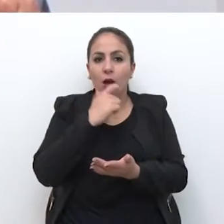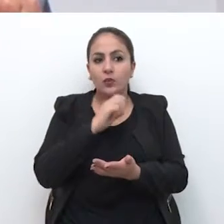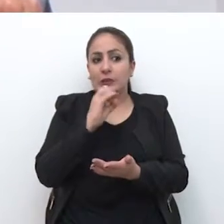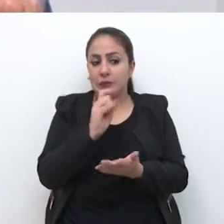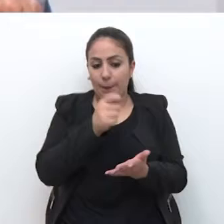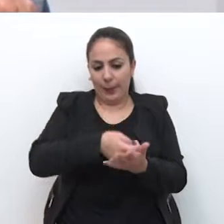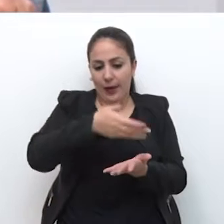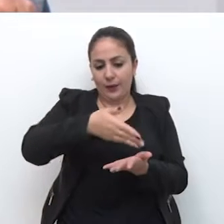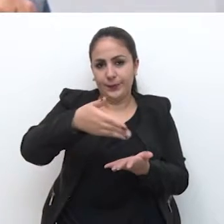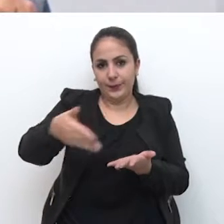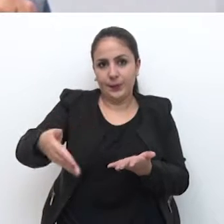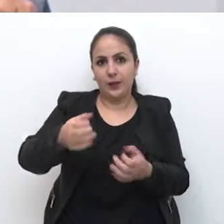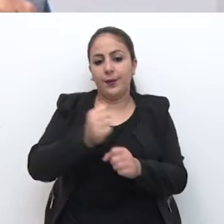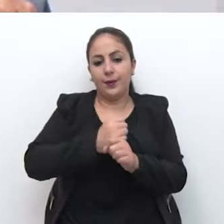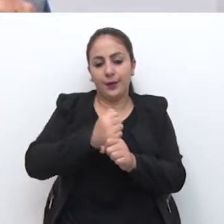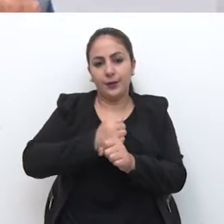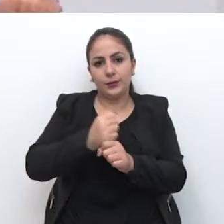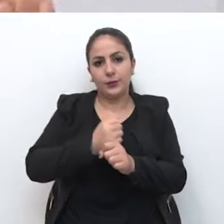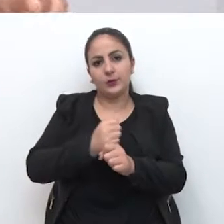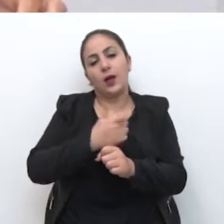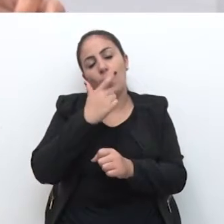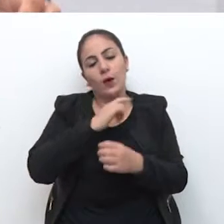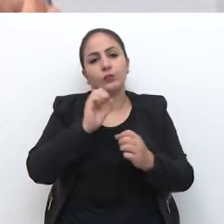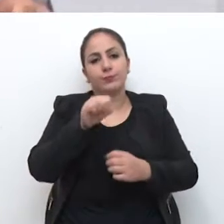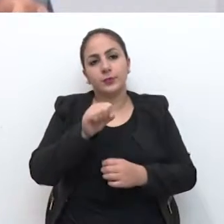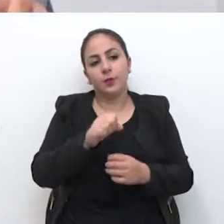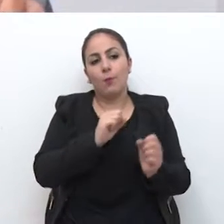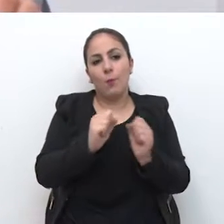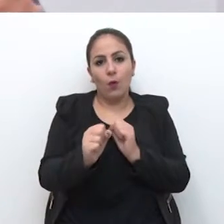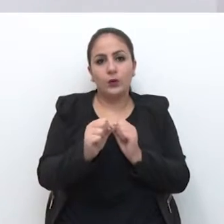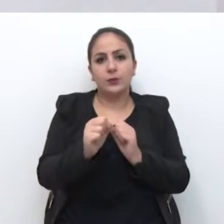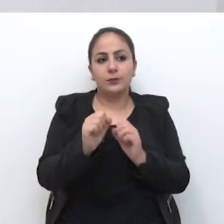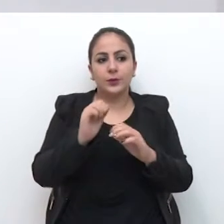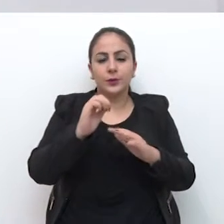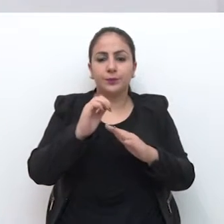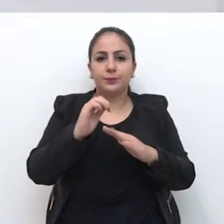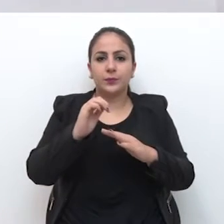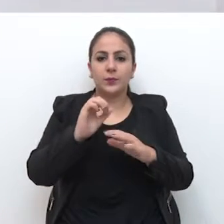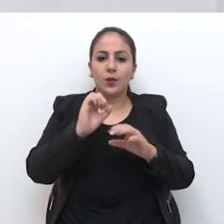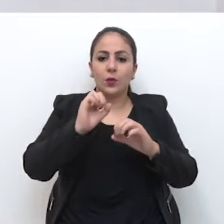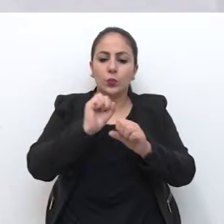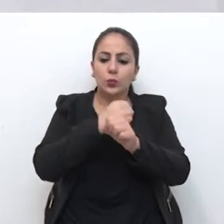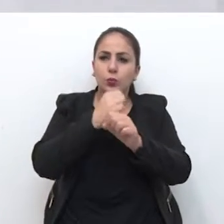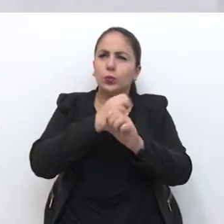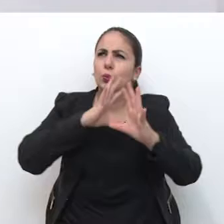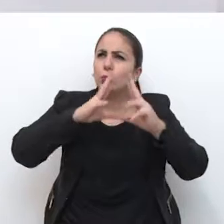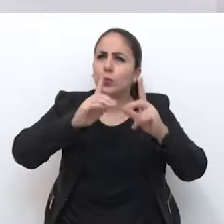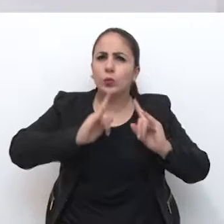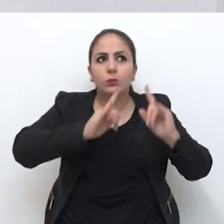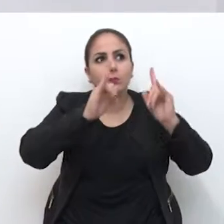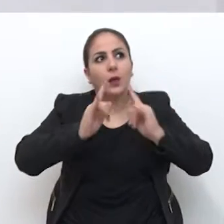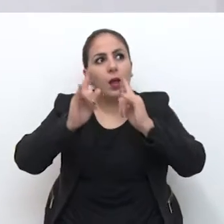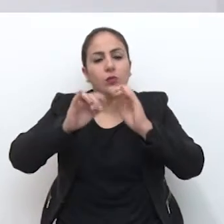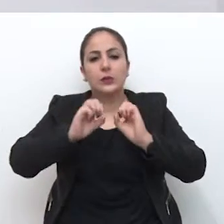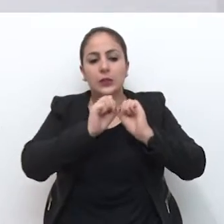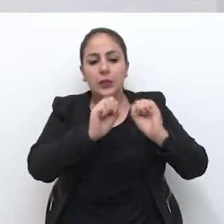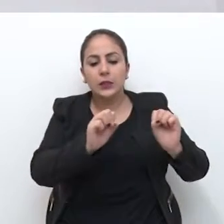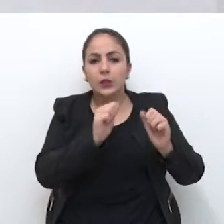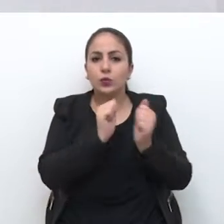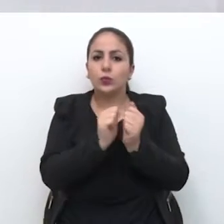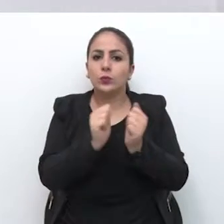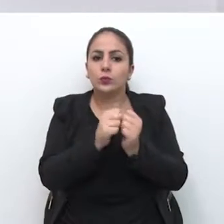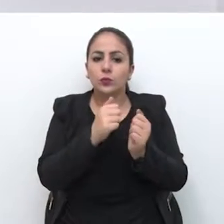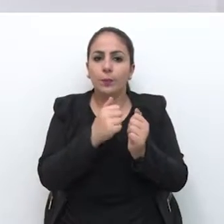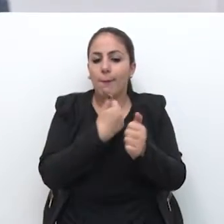pegasse e parcelasse em tantos anos, com certeza, poderia se construir lá todas as secretarias, todas as secretarias